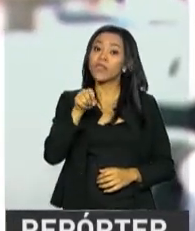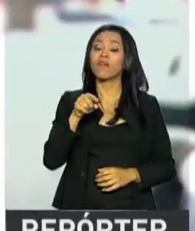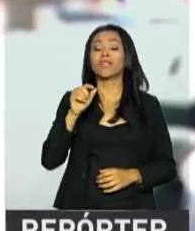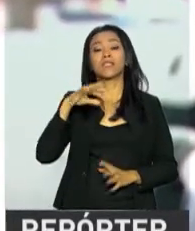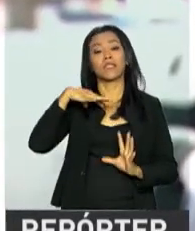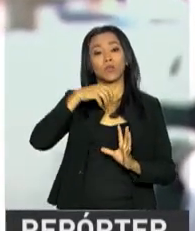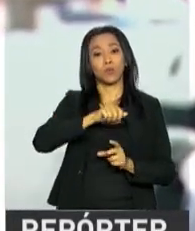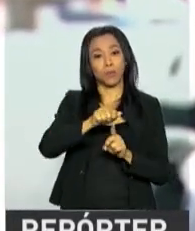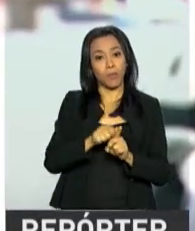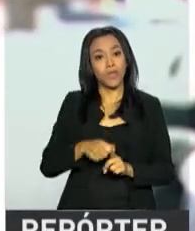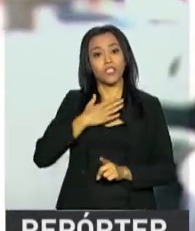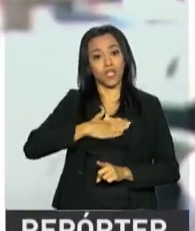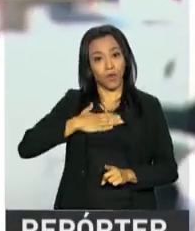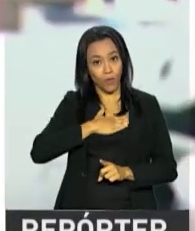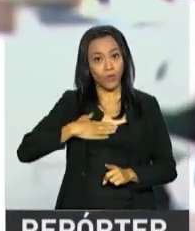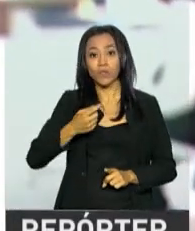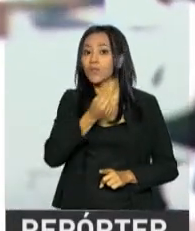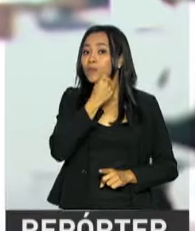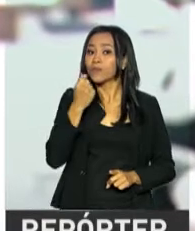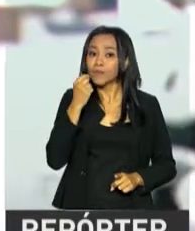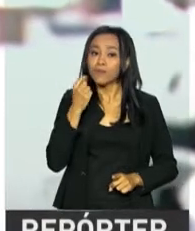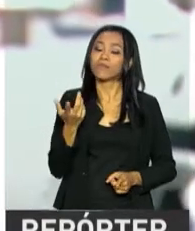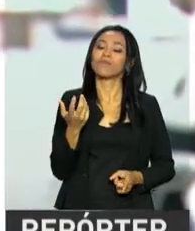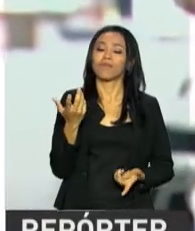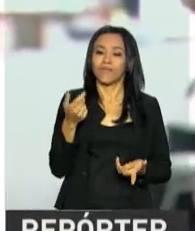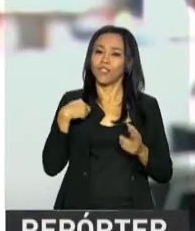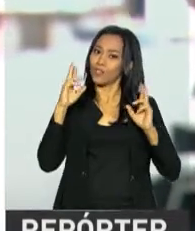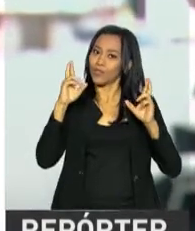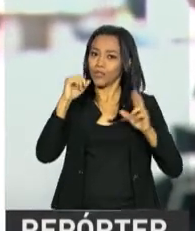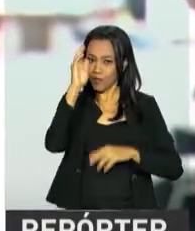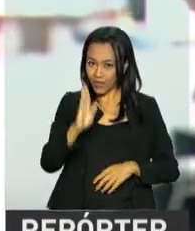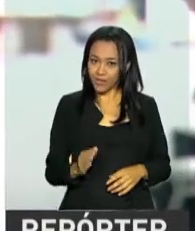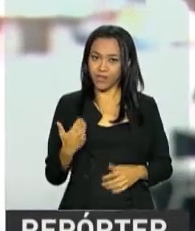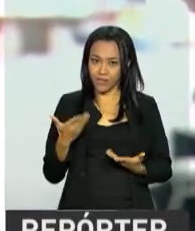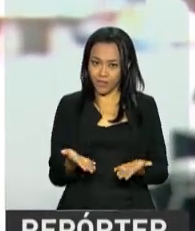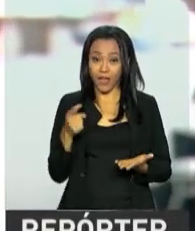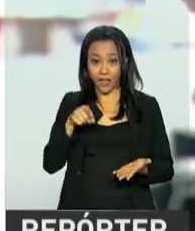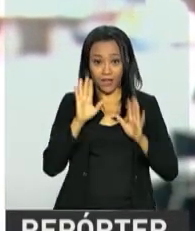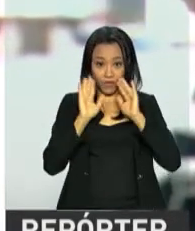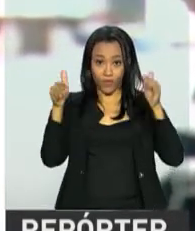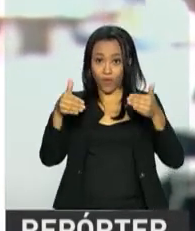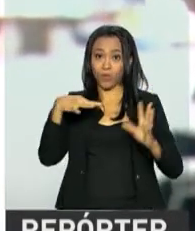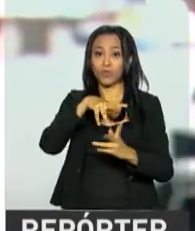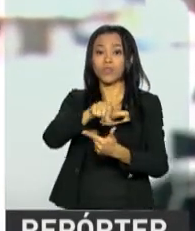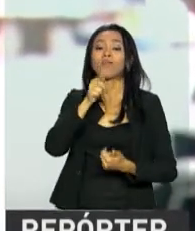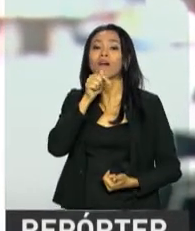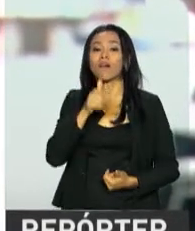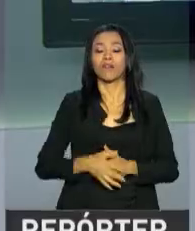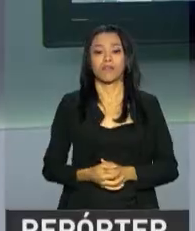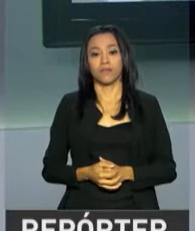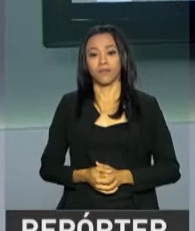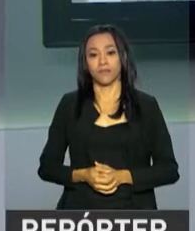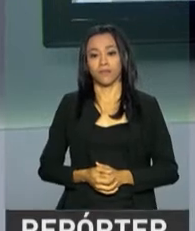agosto, em Estocolmo, na Suécia, e a gente está então torcendo para o Brasil. Carla Wattier, NBR, na cobertura do 8º Fórum Mundial da Água.